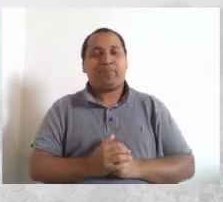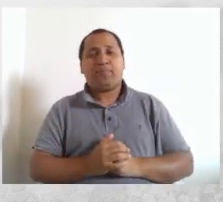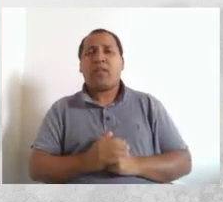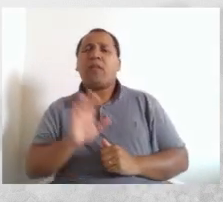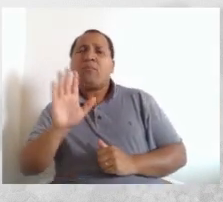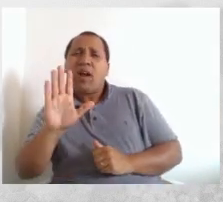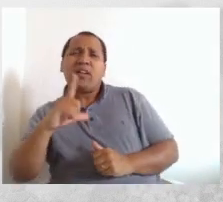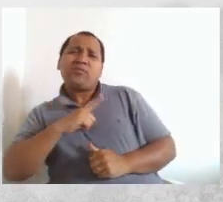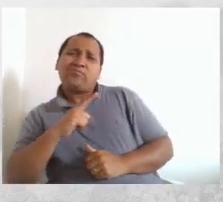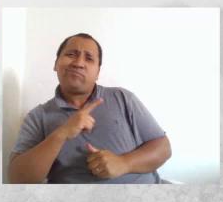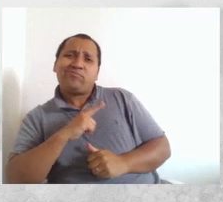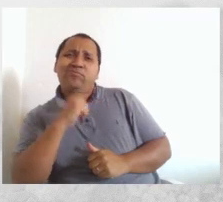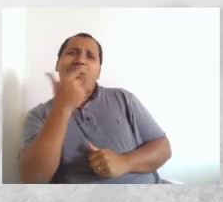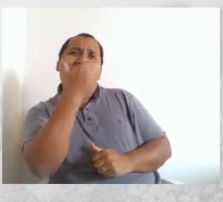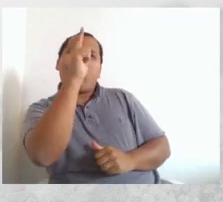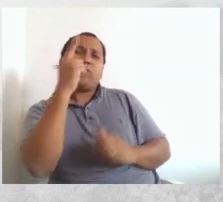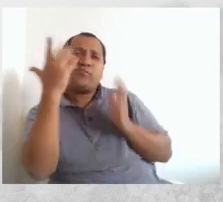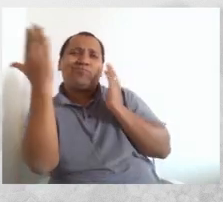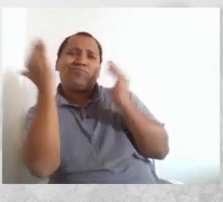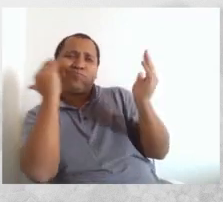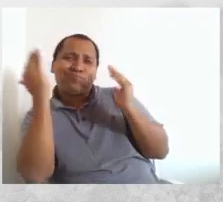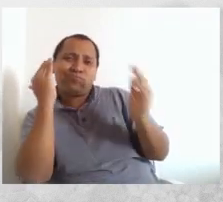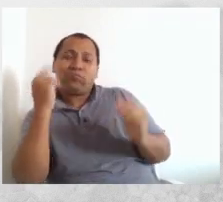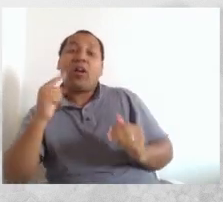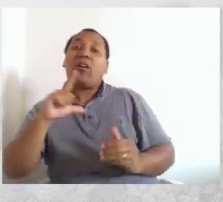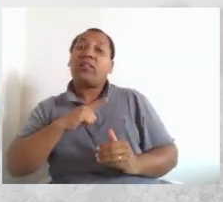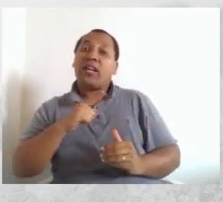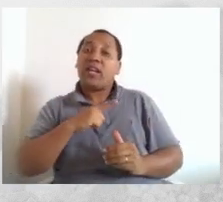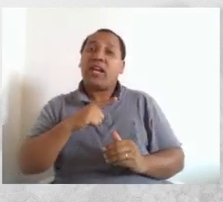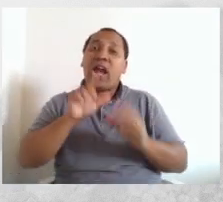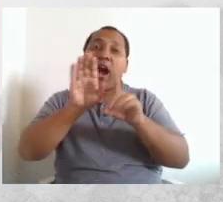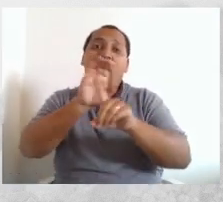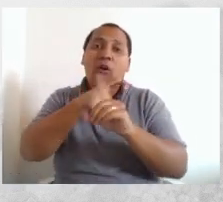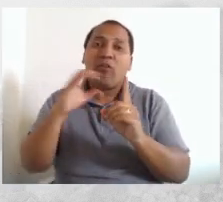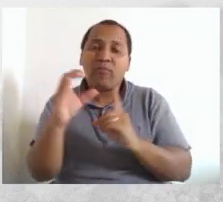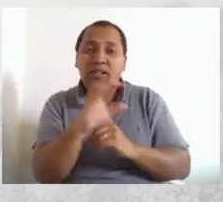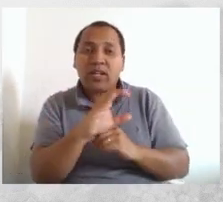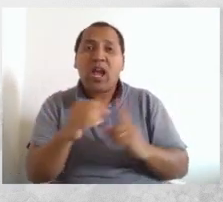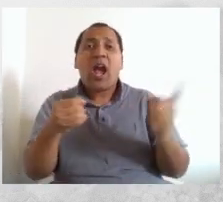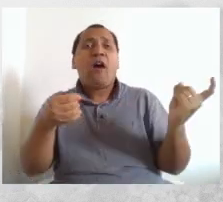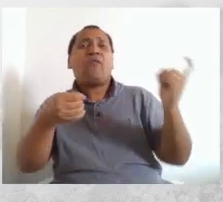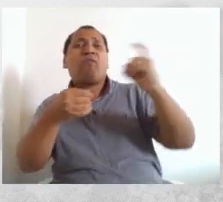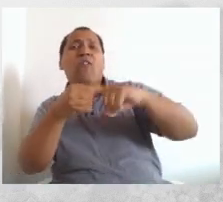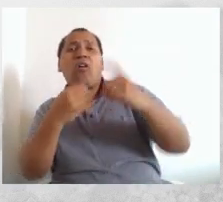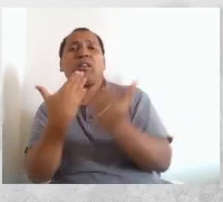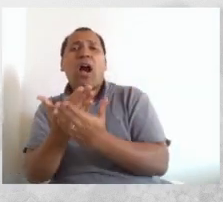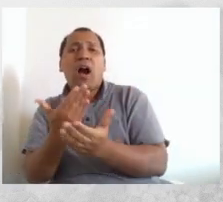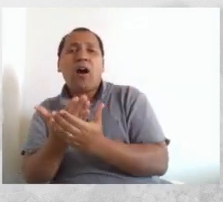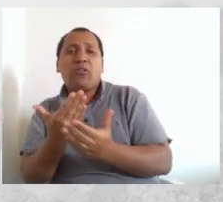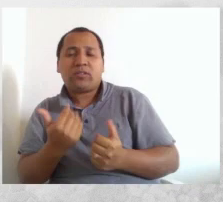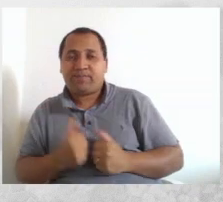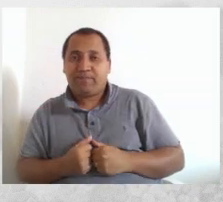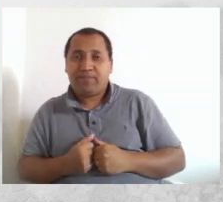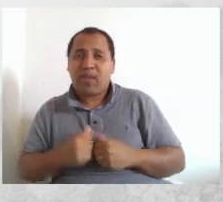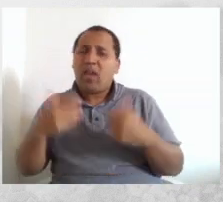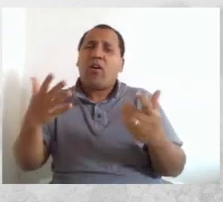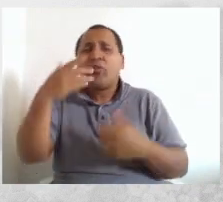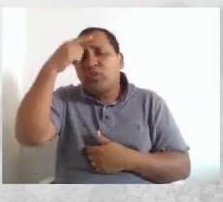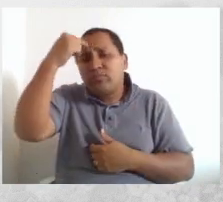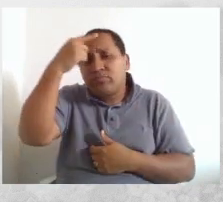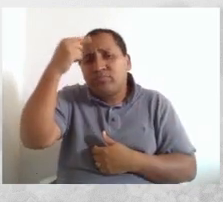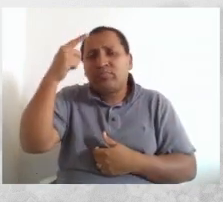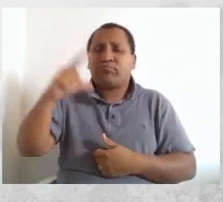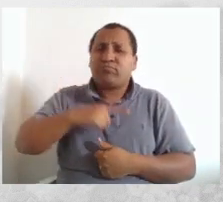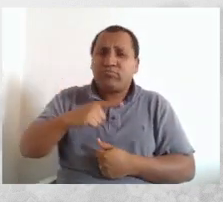existem vários questionamentos hoje da comunidade acadêmica em relação ao retorno às aulas. A